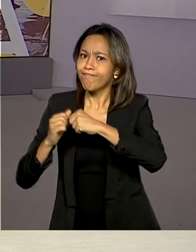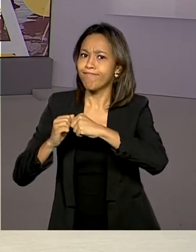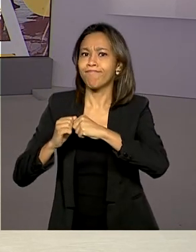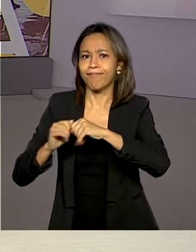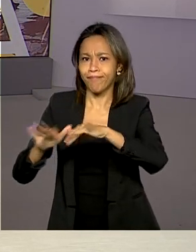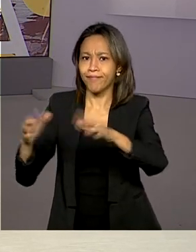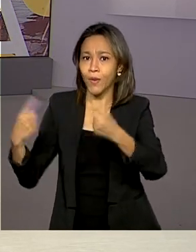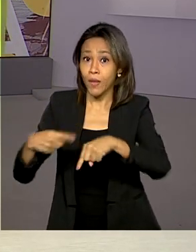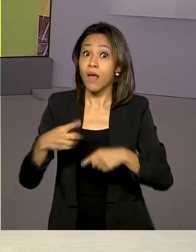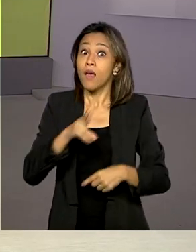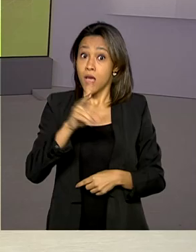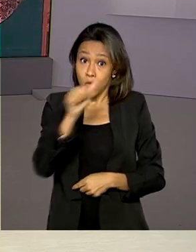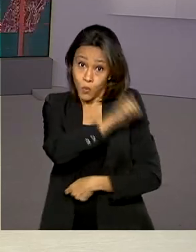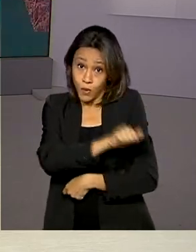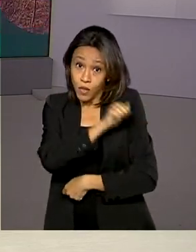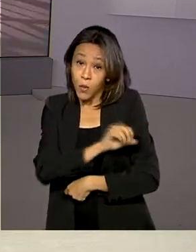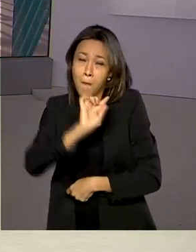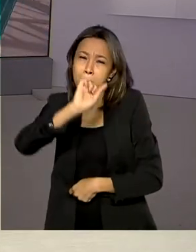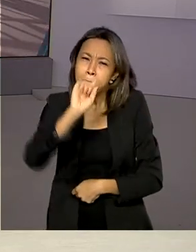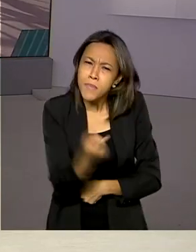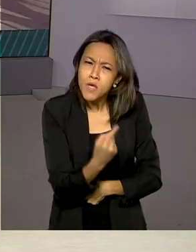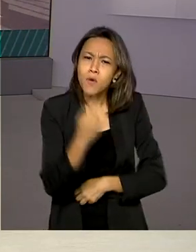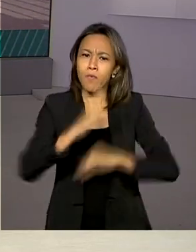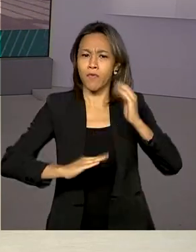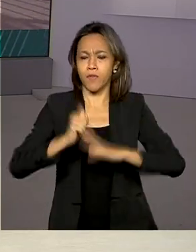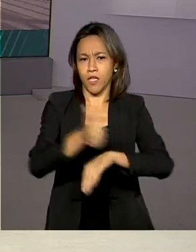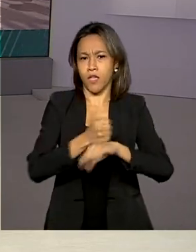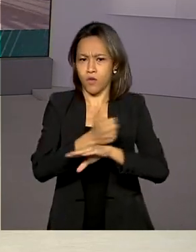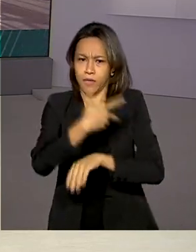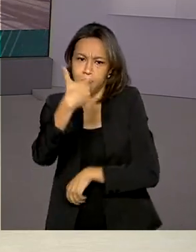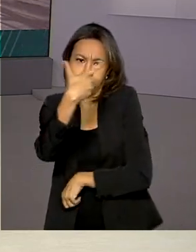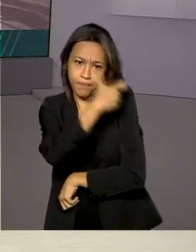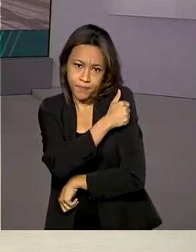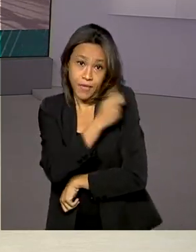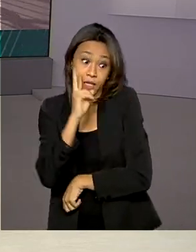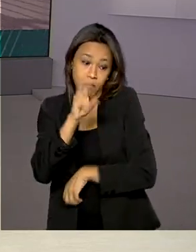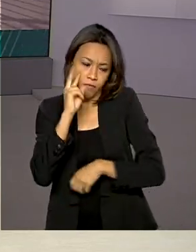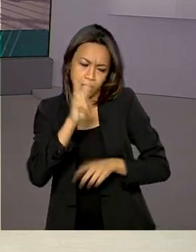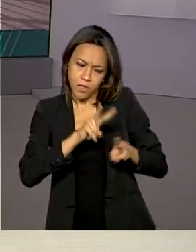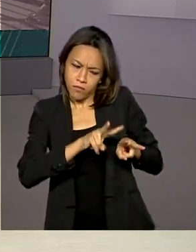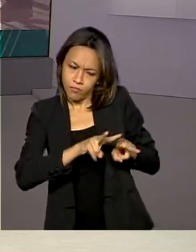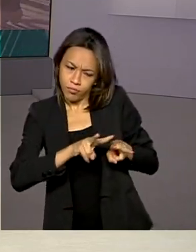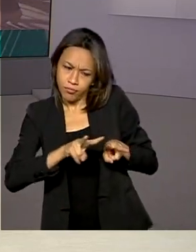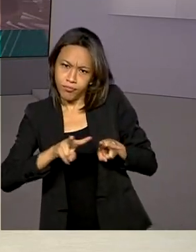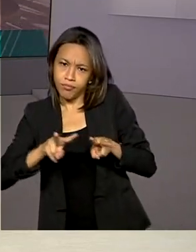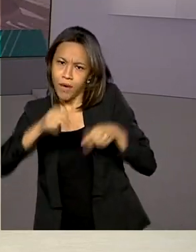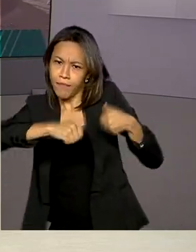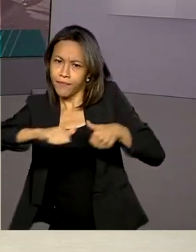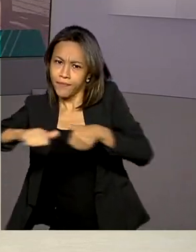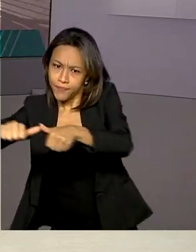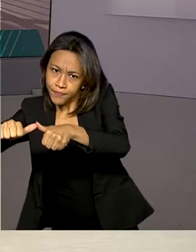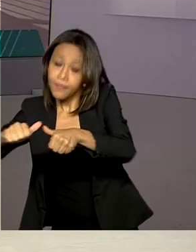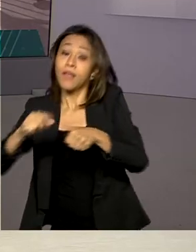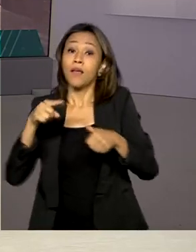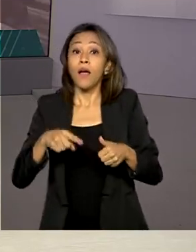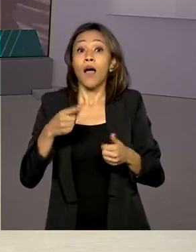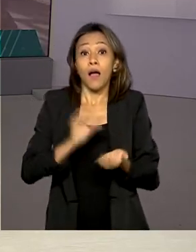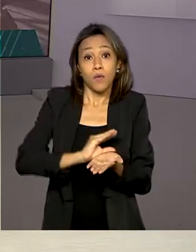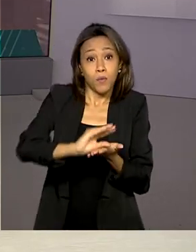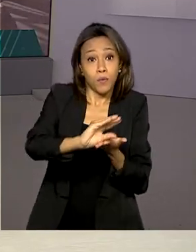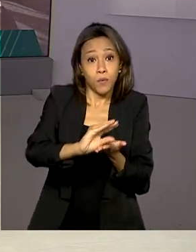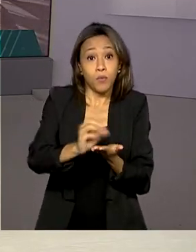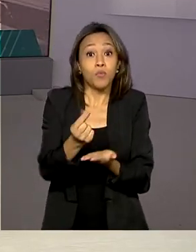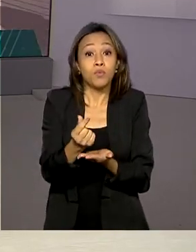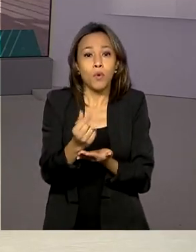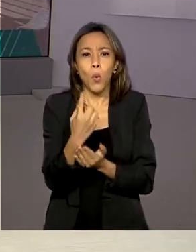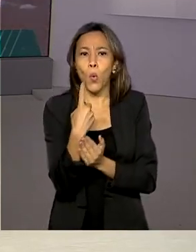aplicada em mil profissionais de saúde que vão passar por monitoramento para coleta de dados. A pesquisa conta com investimentos de um